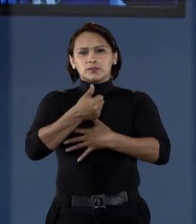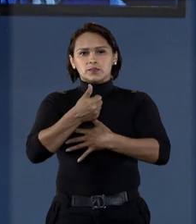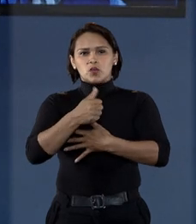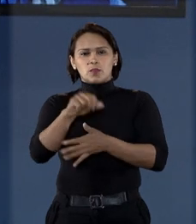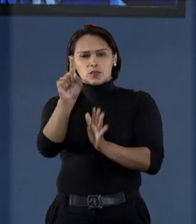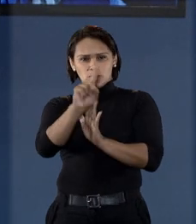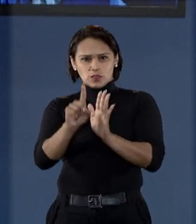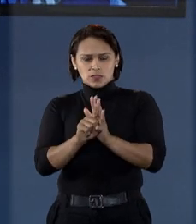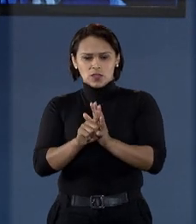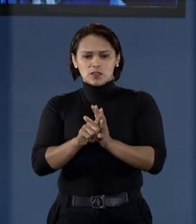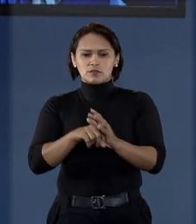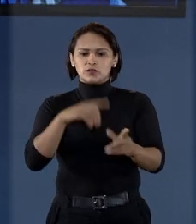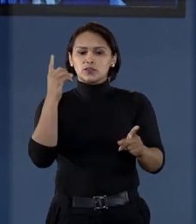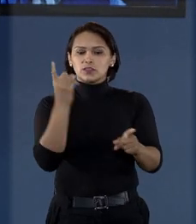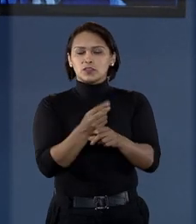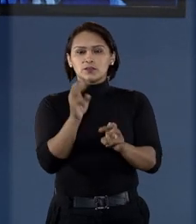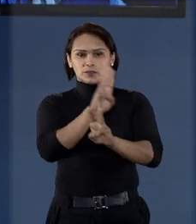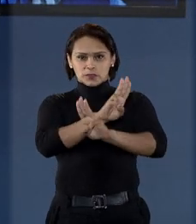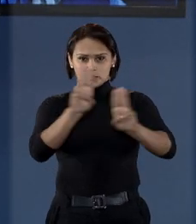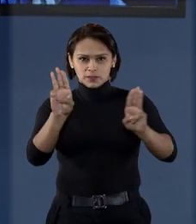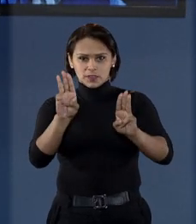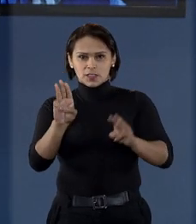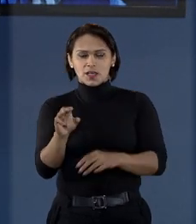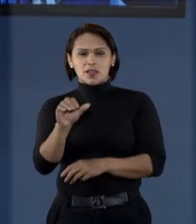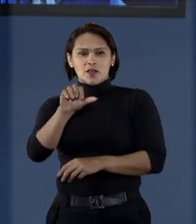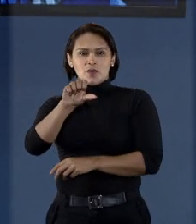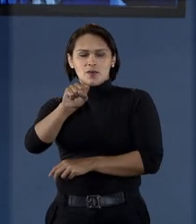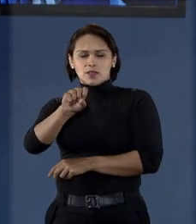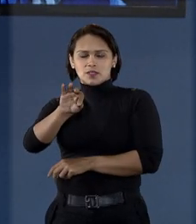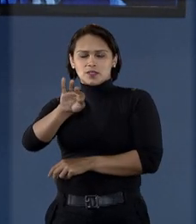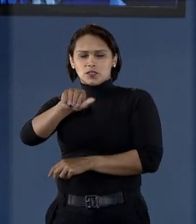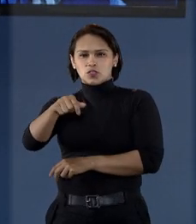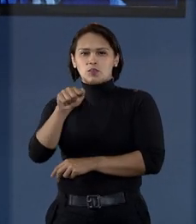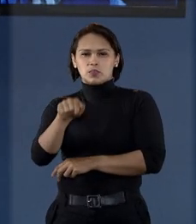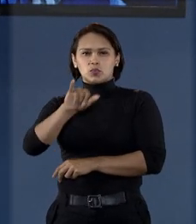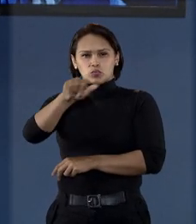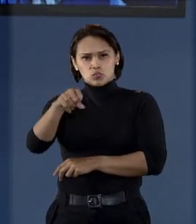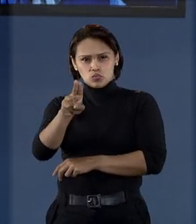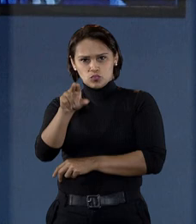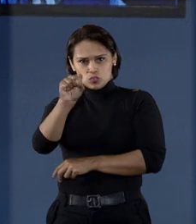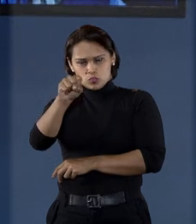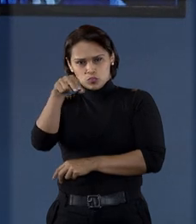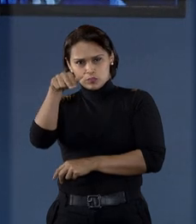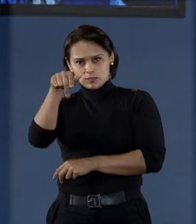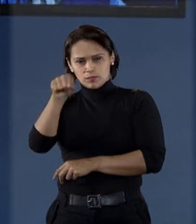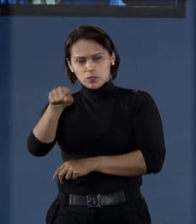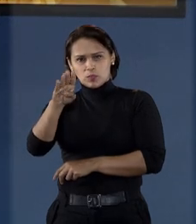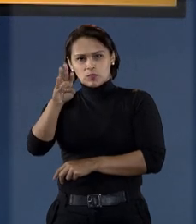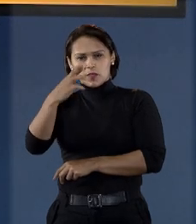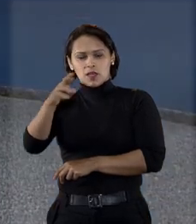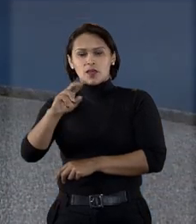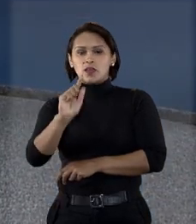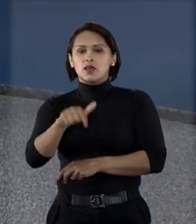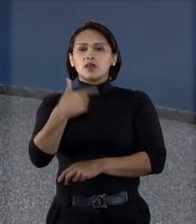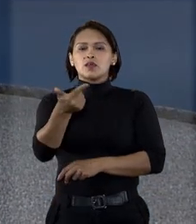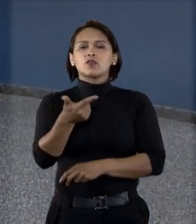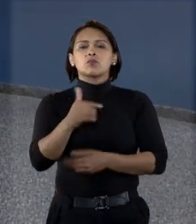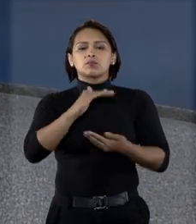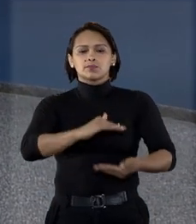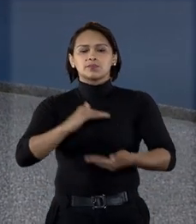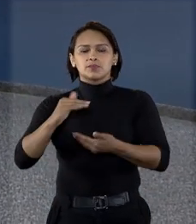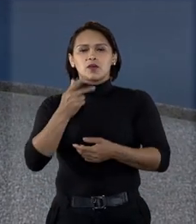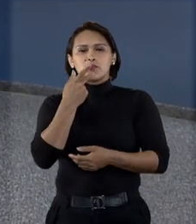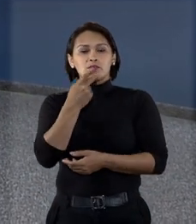direito do consumidor você encontra no site do tribunal. É o stj.jus.br E no